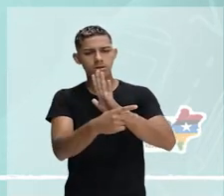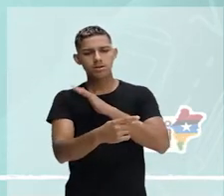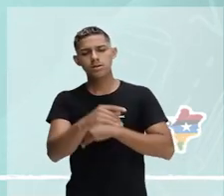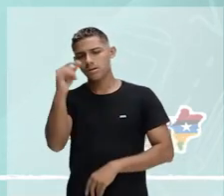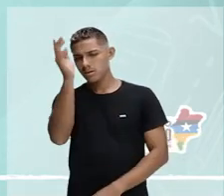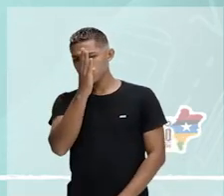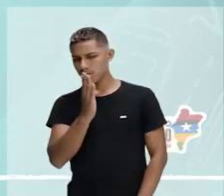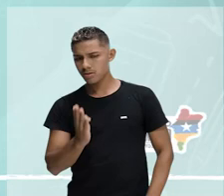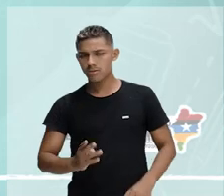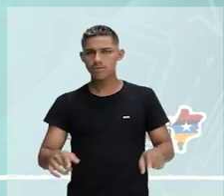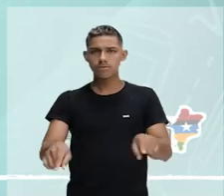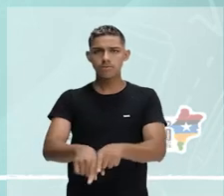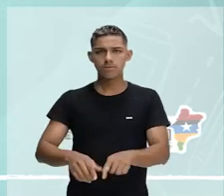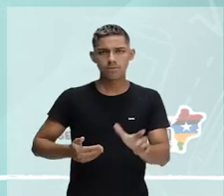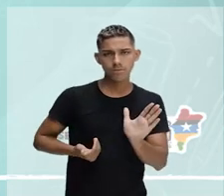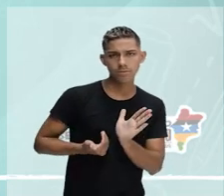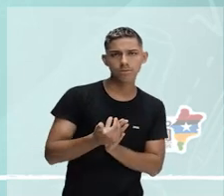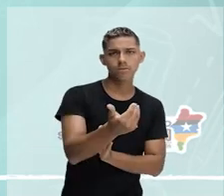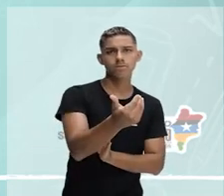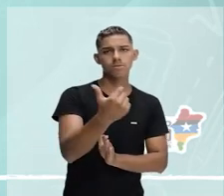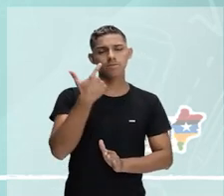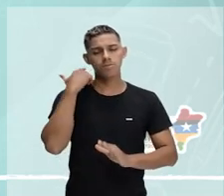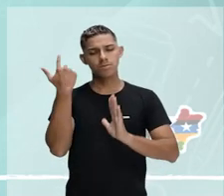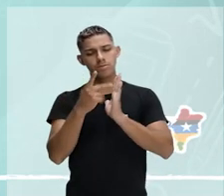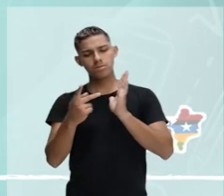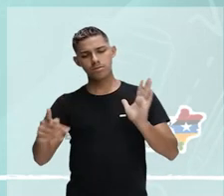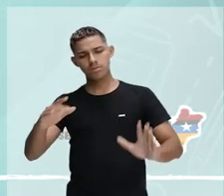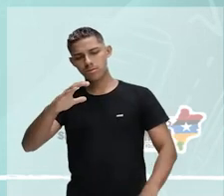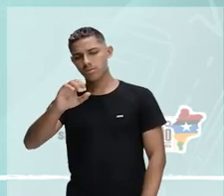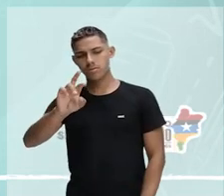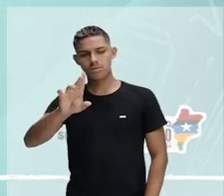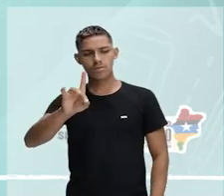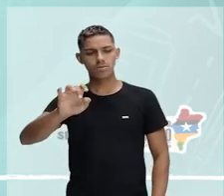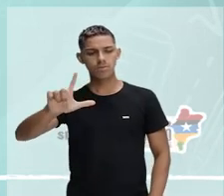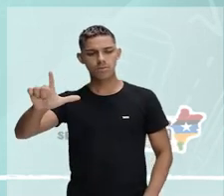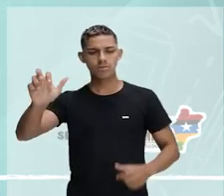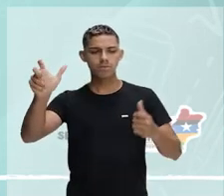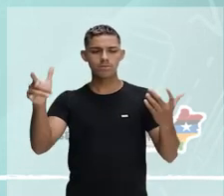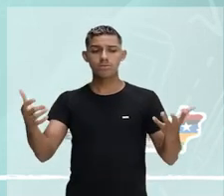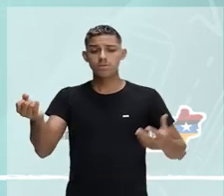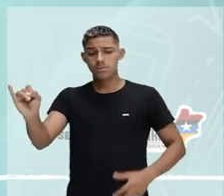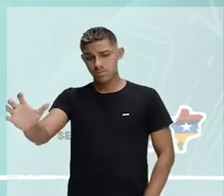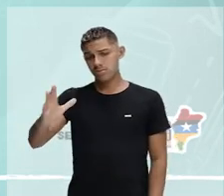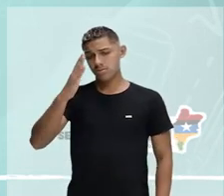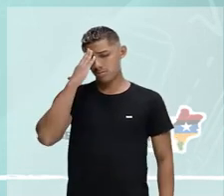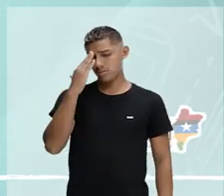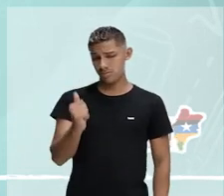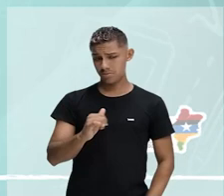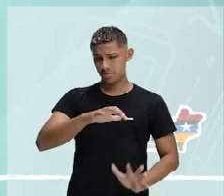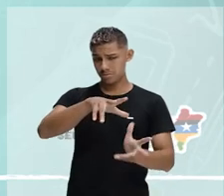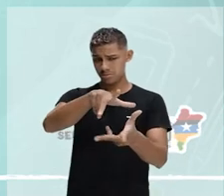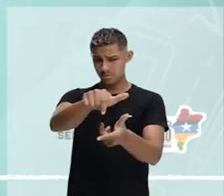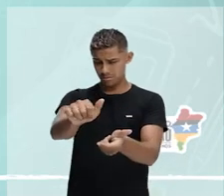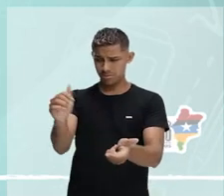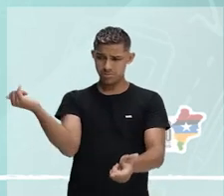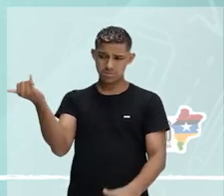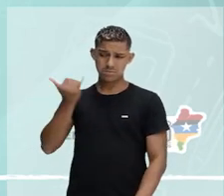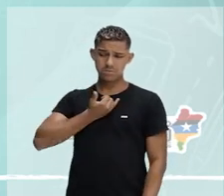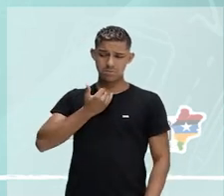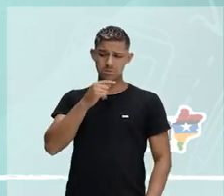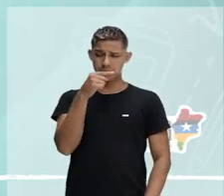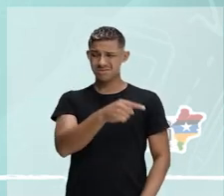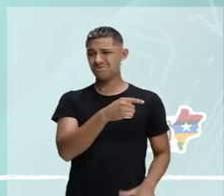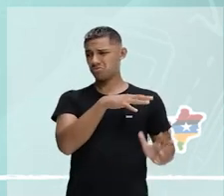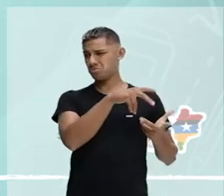que deu início ao cordel. Se eu soubesse que esse mundo estava tão corrompido,